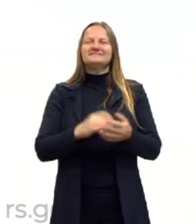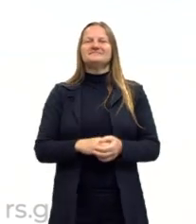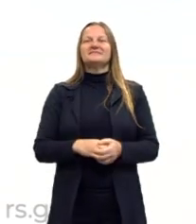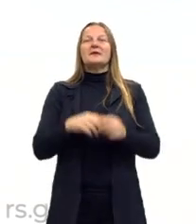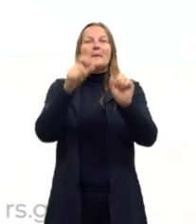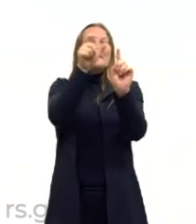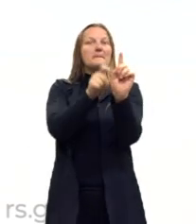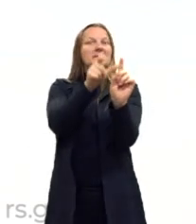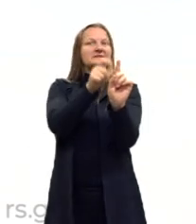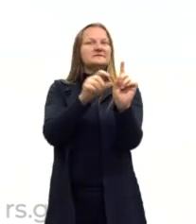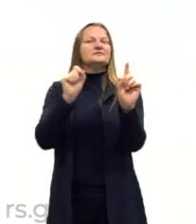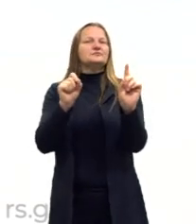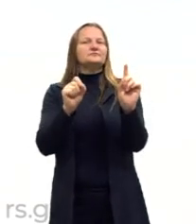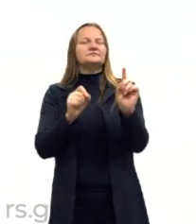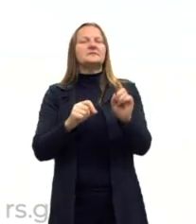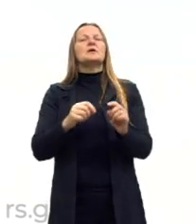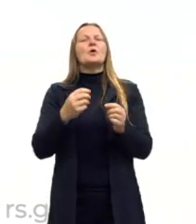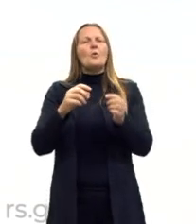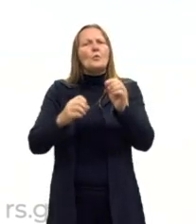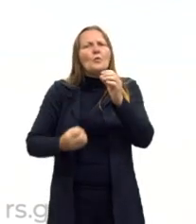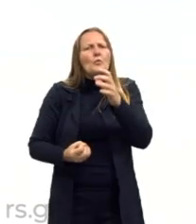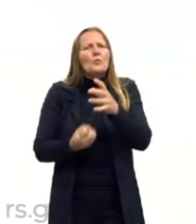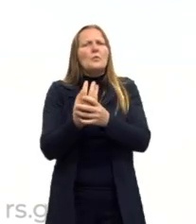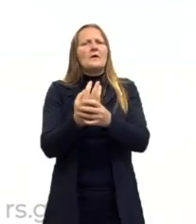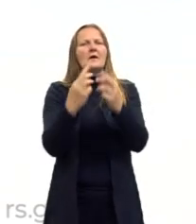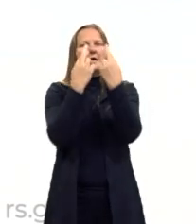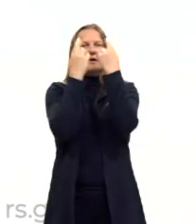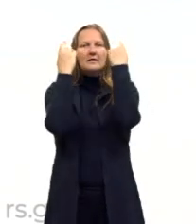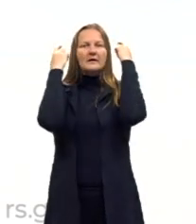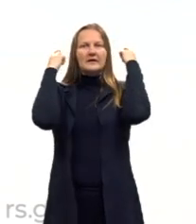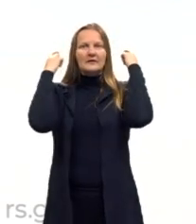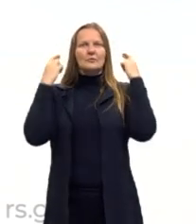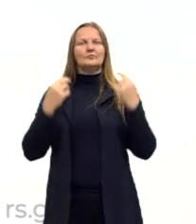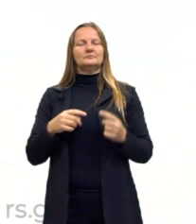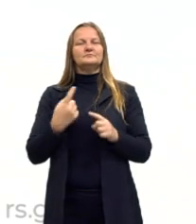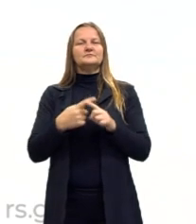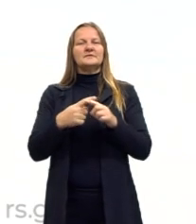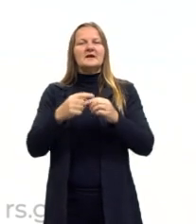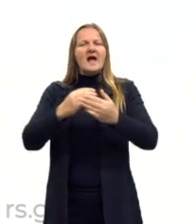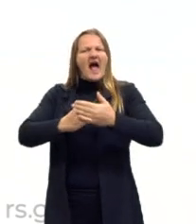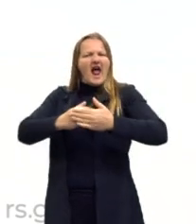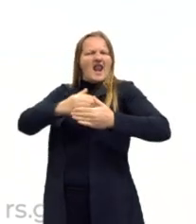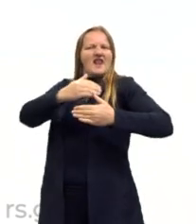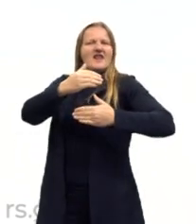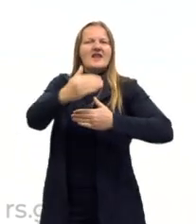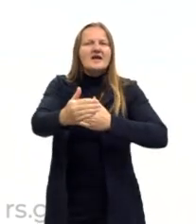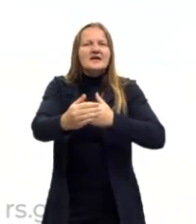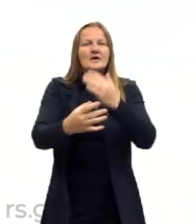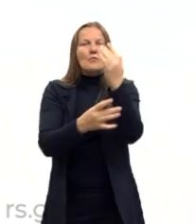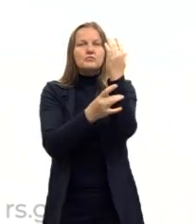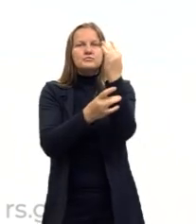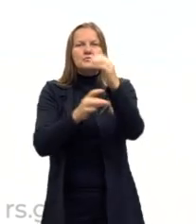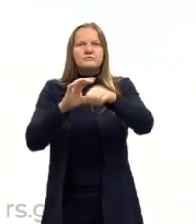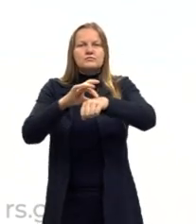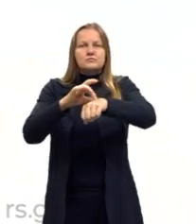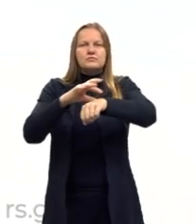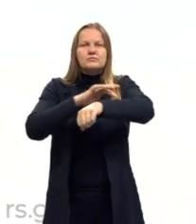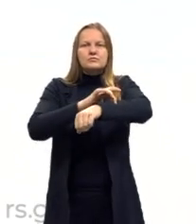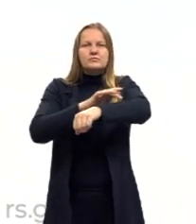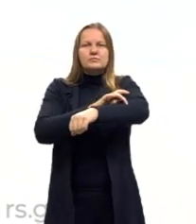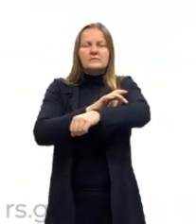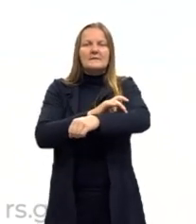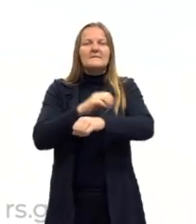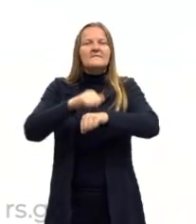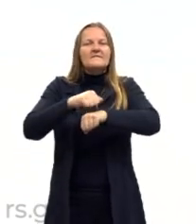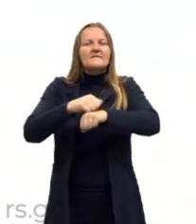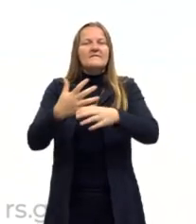Metafísica é uma palavra com origem grega, que significa o que está para além da física, da physis. Lembra lá os pré